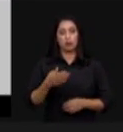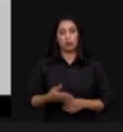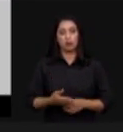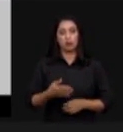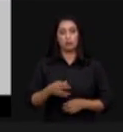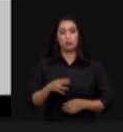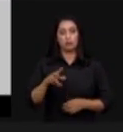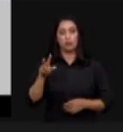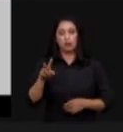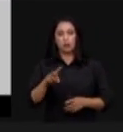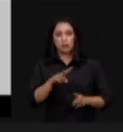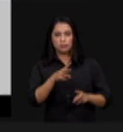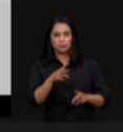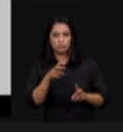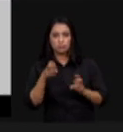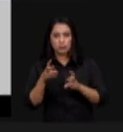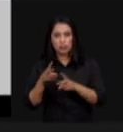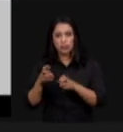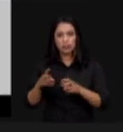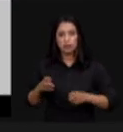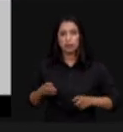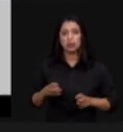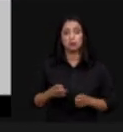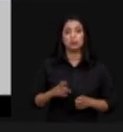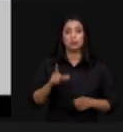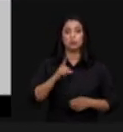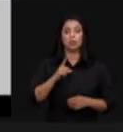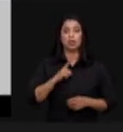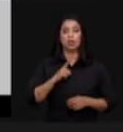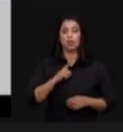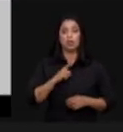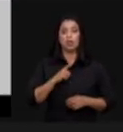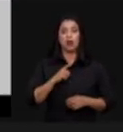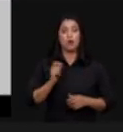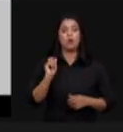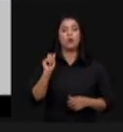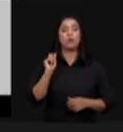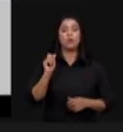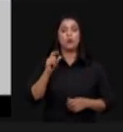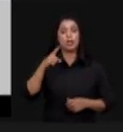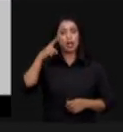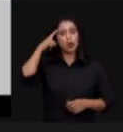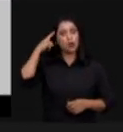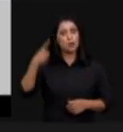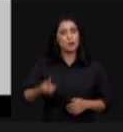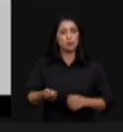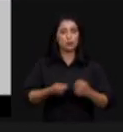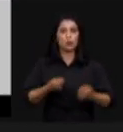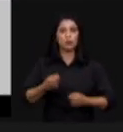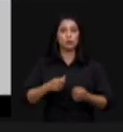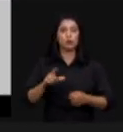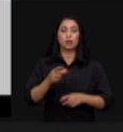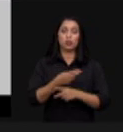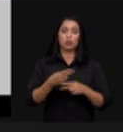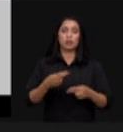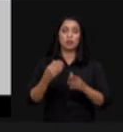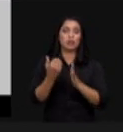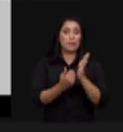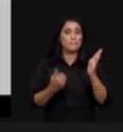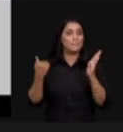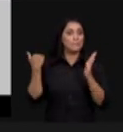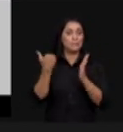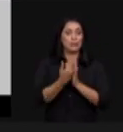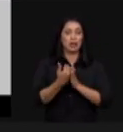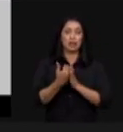esse aspecto é que a ponderação entre o que é comando e controle e o que é além do comando e controle a interação